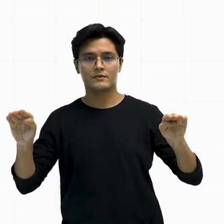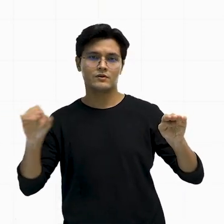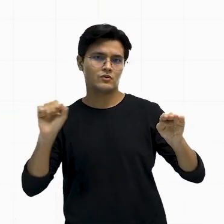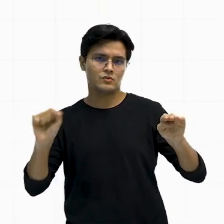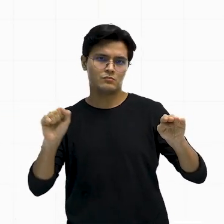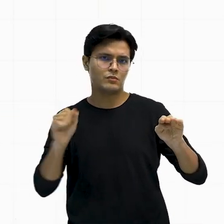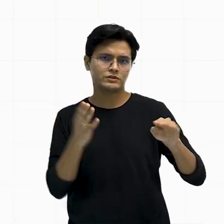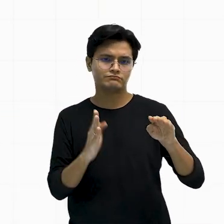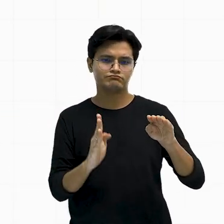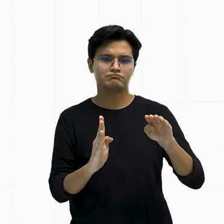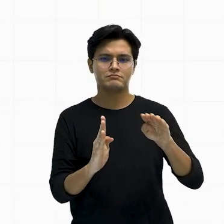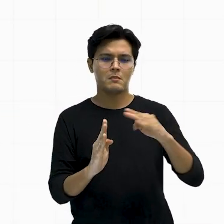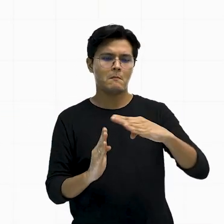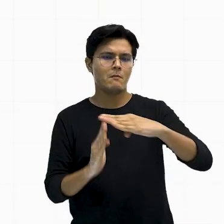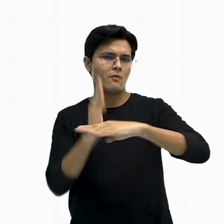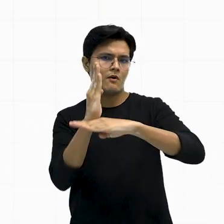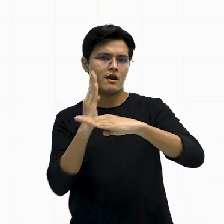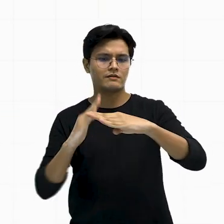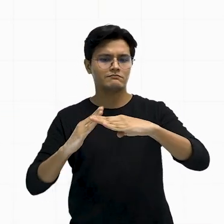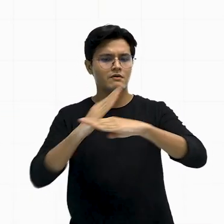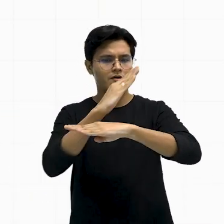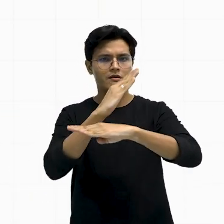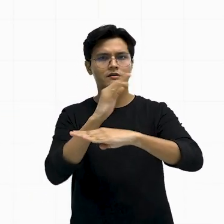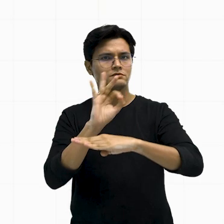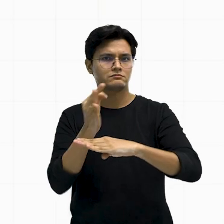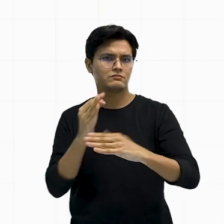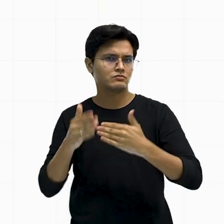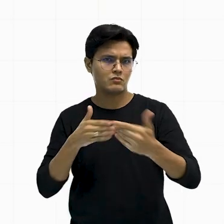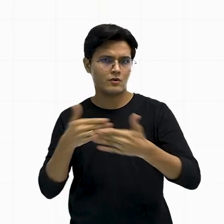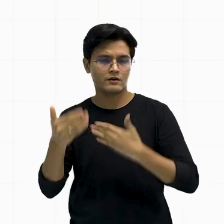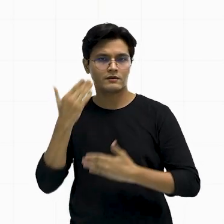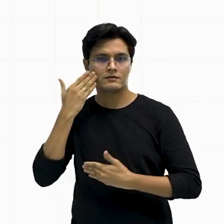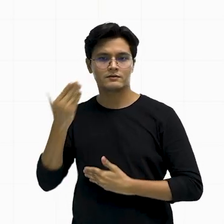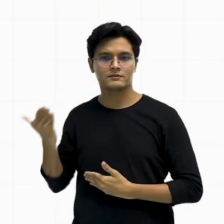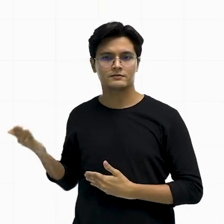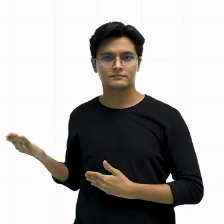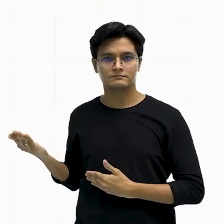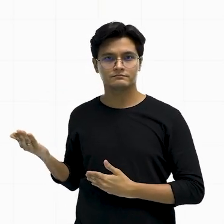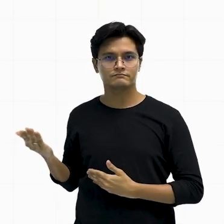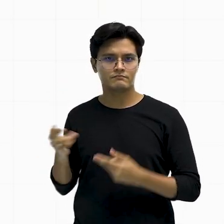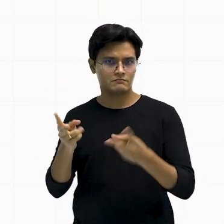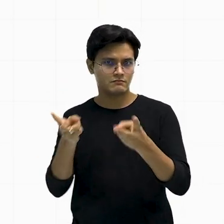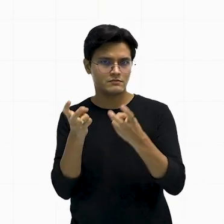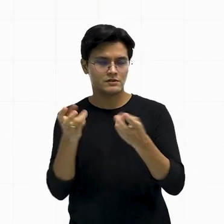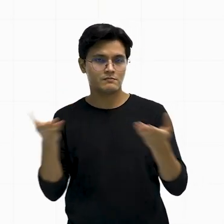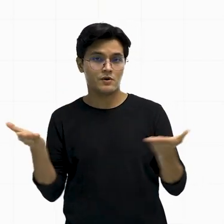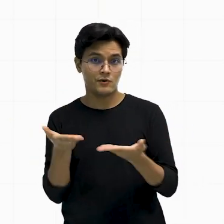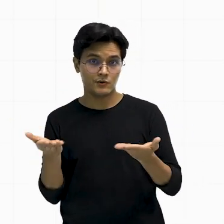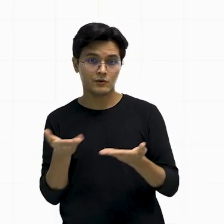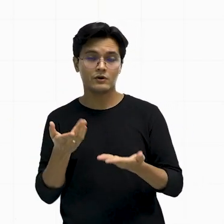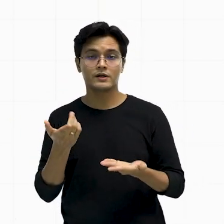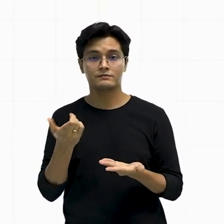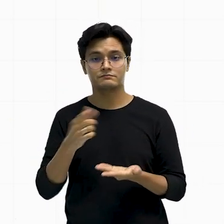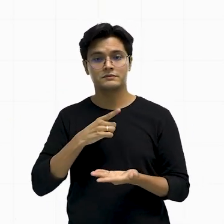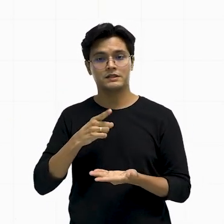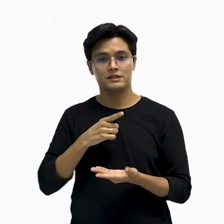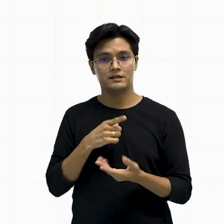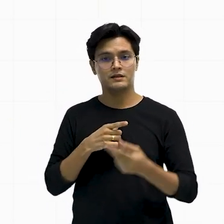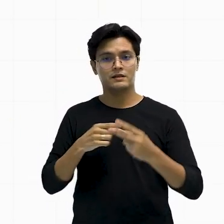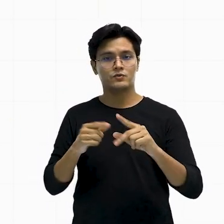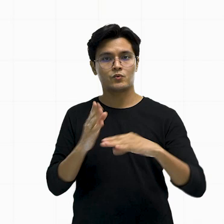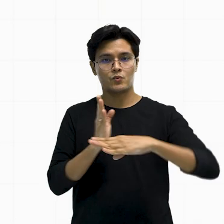ou não, tá? Vamos colocar essa aqui, que não é perpendicular. Vejam que agora eu tenho esse ângulo aqui,